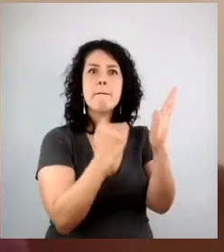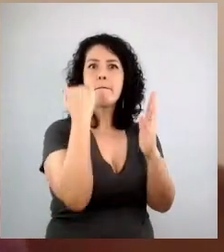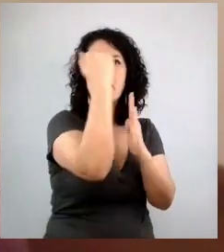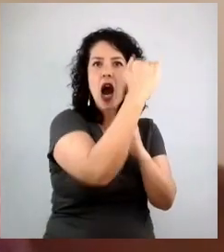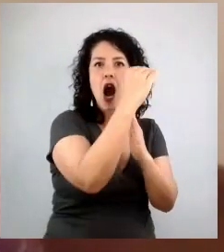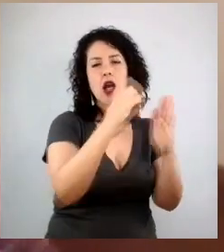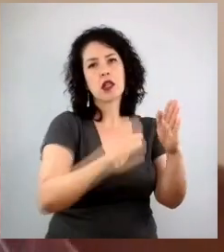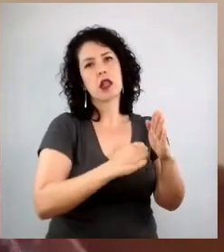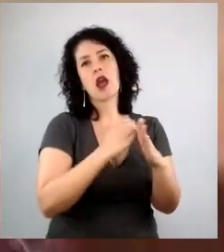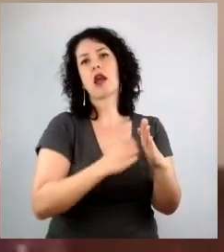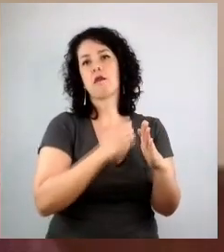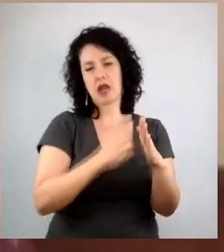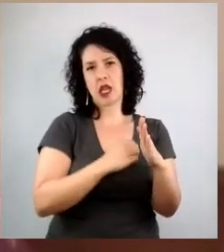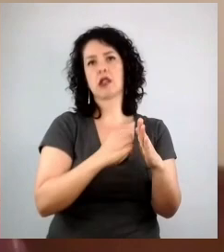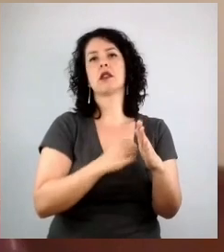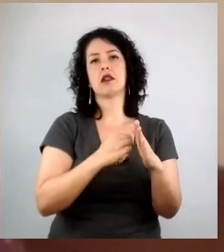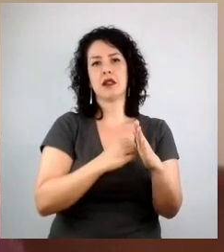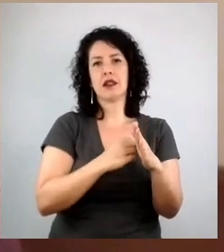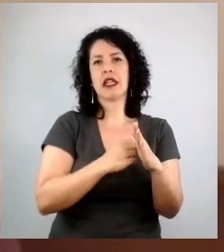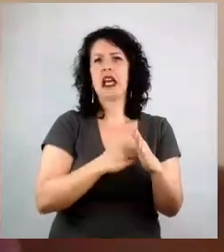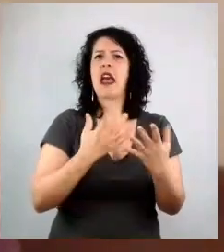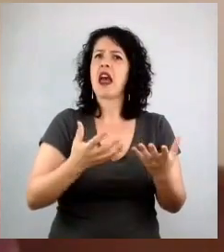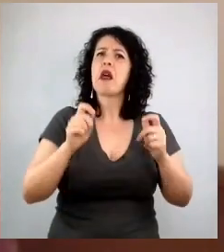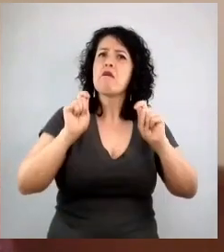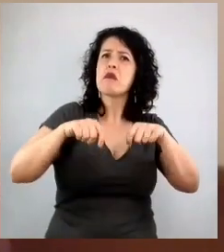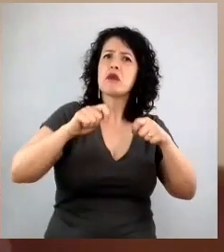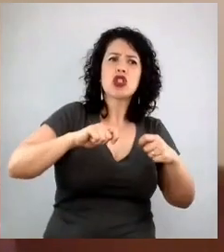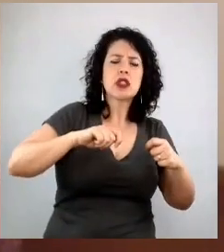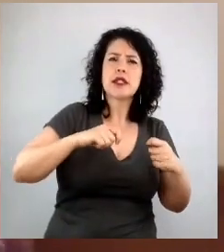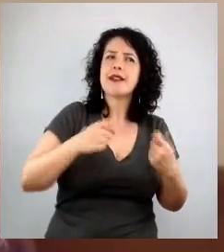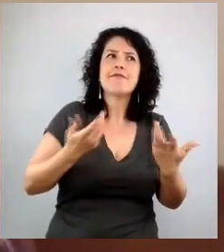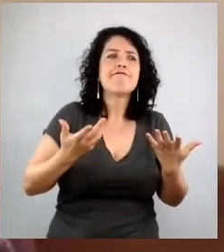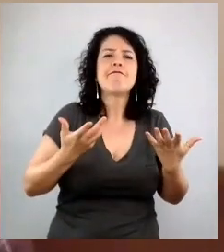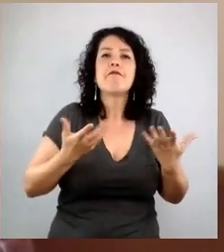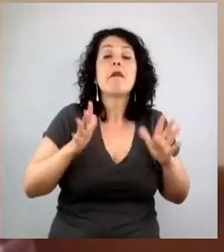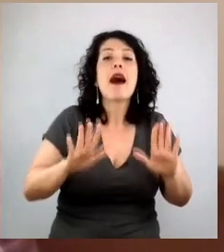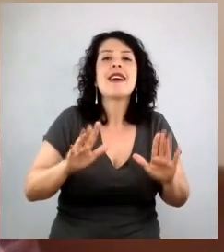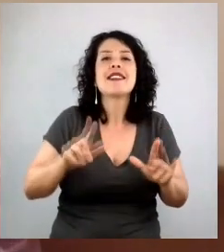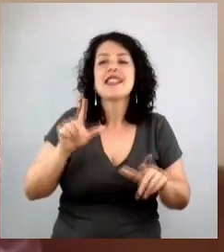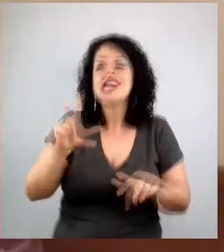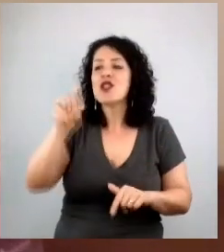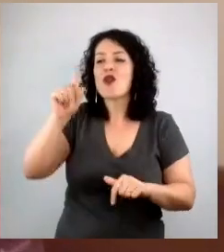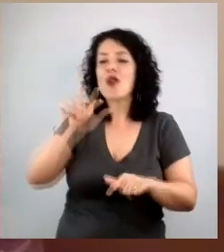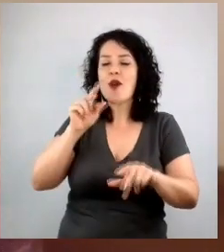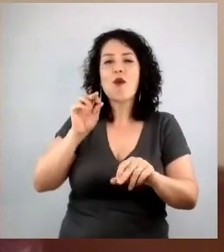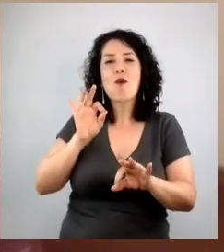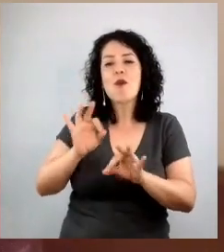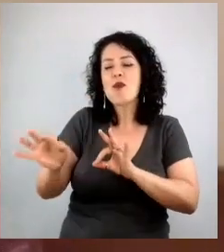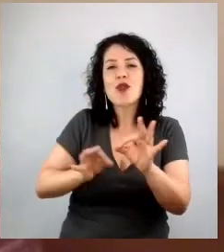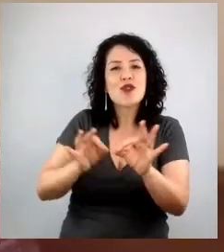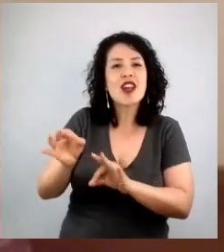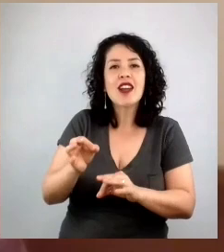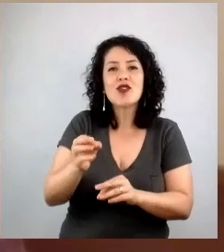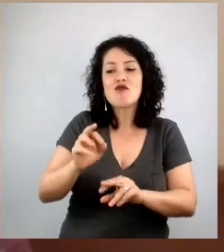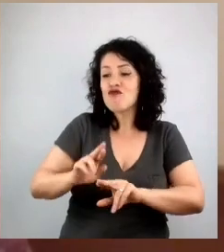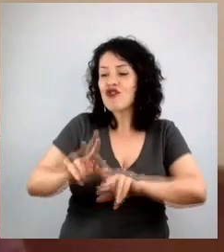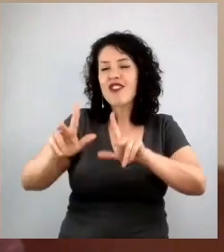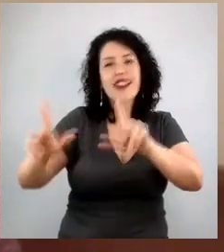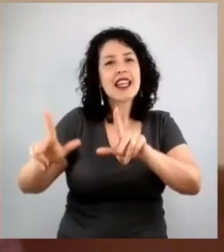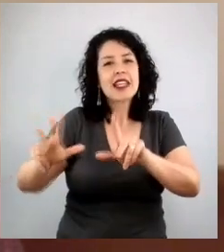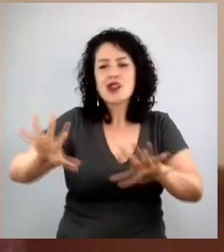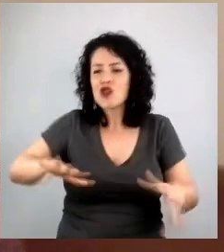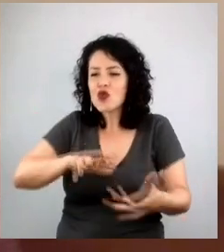coisa, construir a sustentabilidade, virar palhaça, umas maluquices, assim. É porque ela queria deixar um impacto, ela viu onde aquele